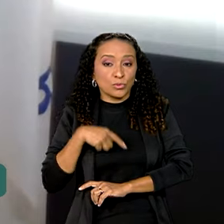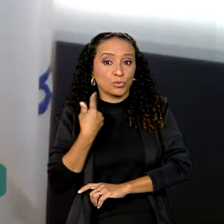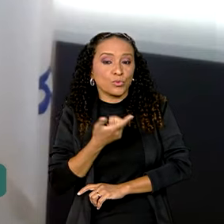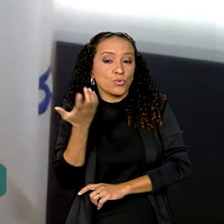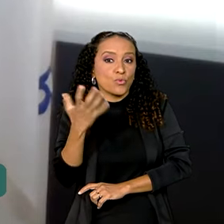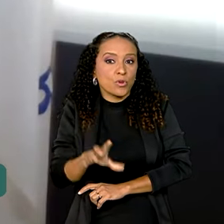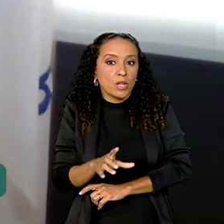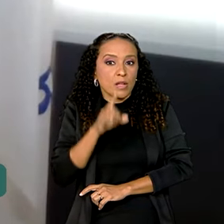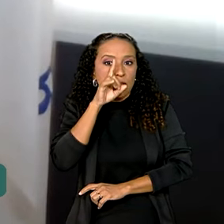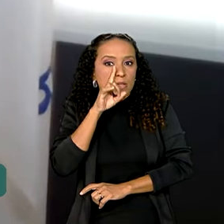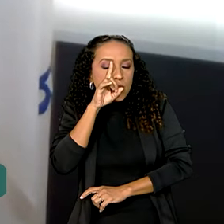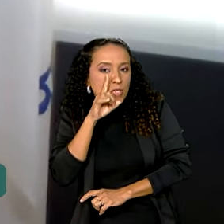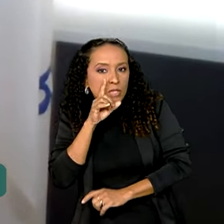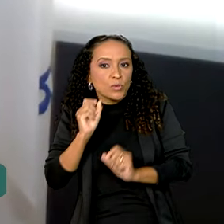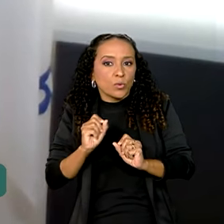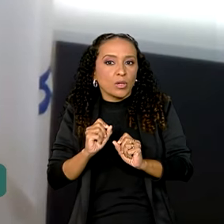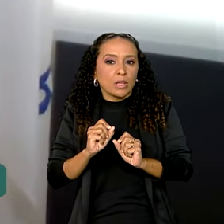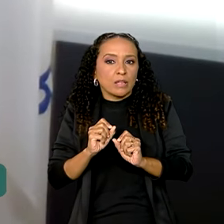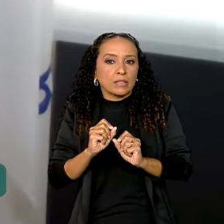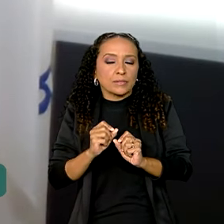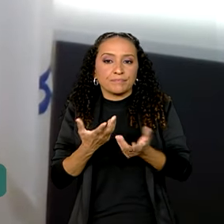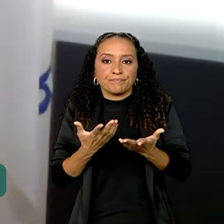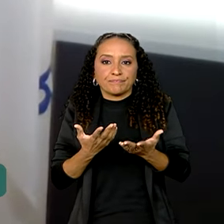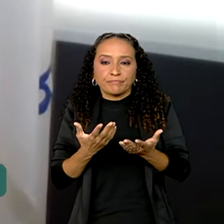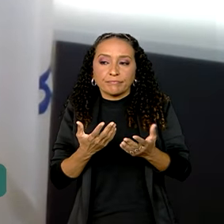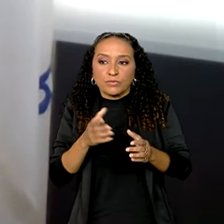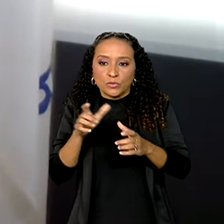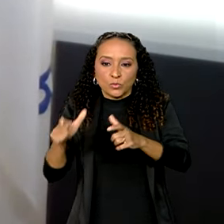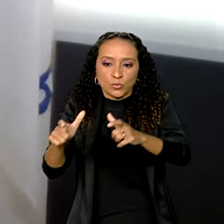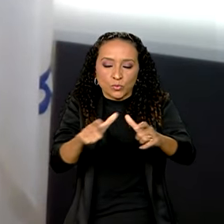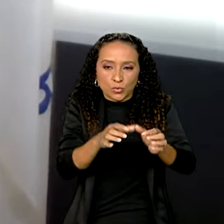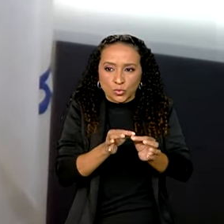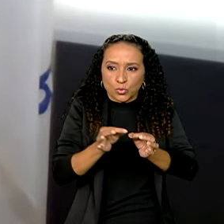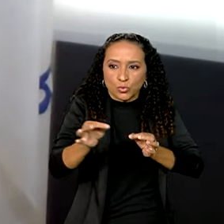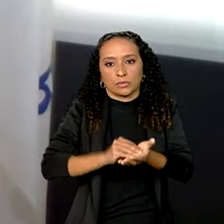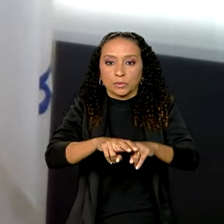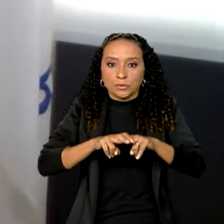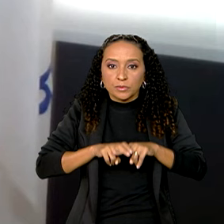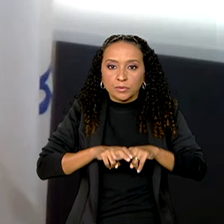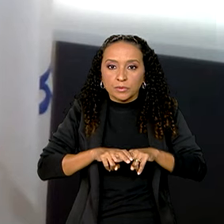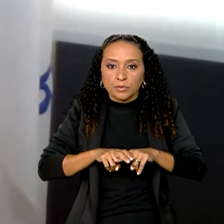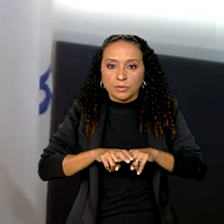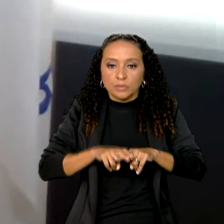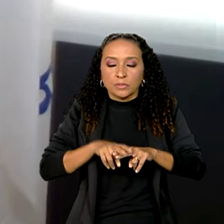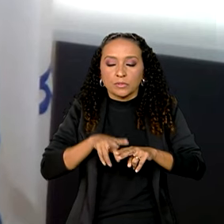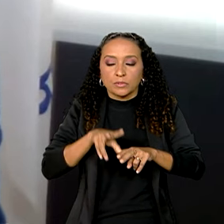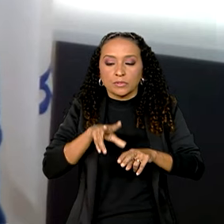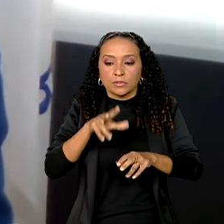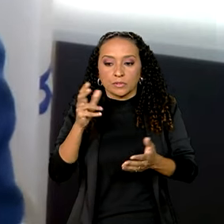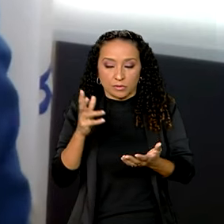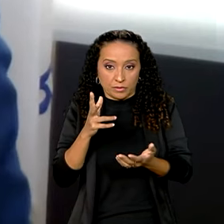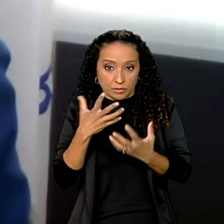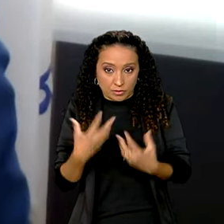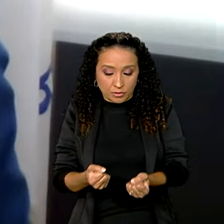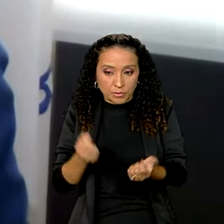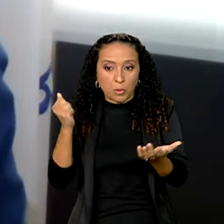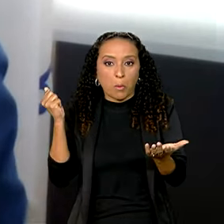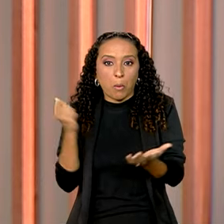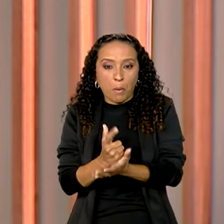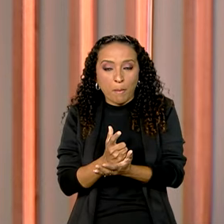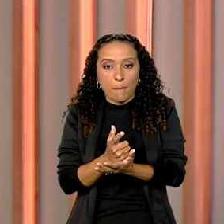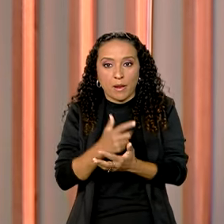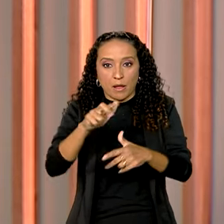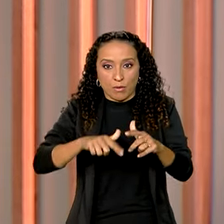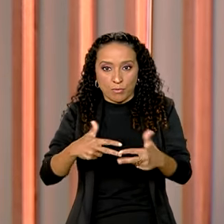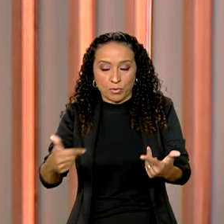correr nenhum risco de deixar desabastecidas regiões mais distantes e, por isso, traz produtos de uma forma escalonada.